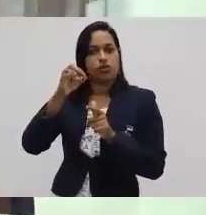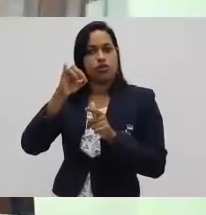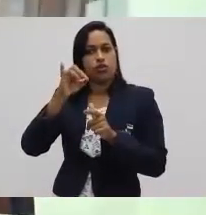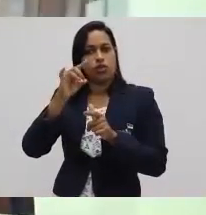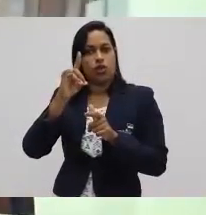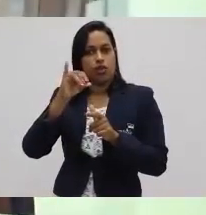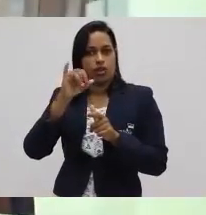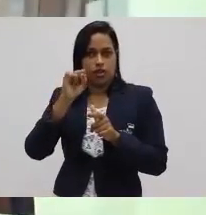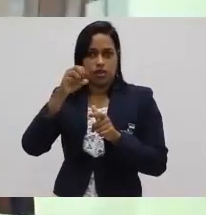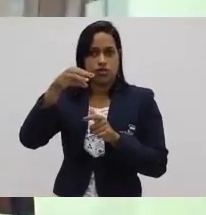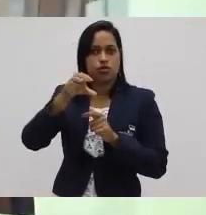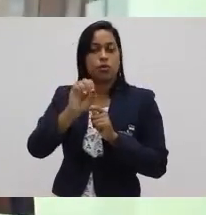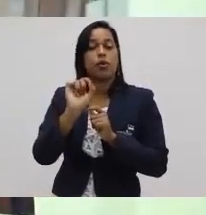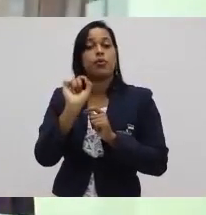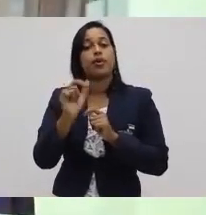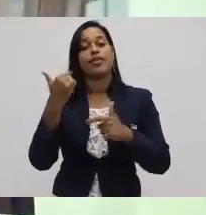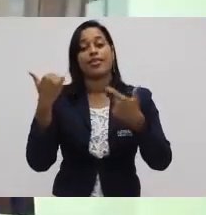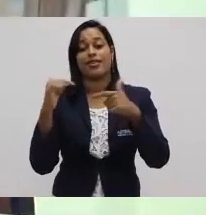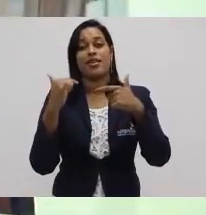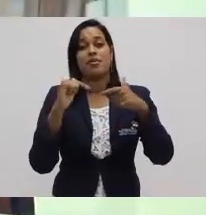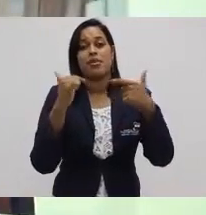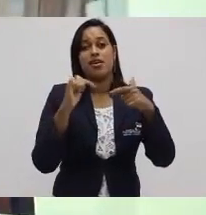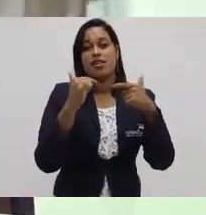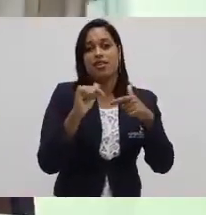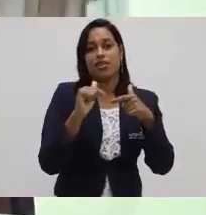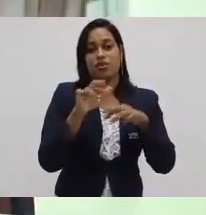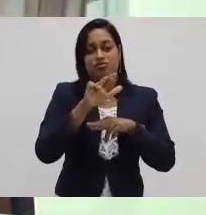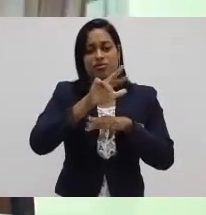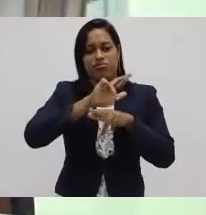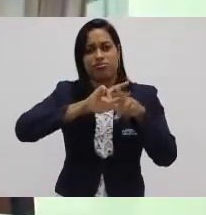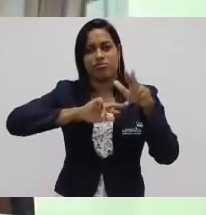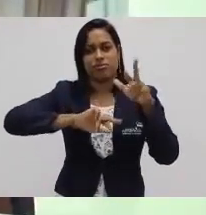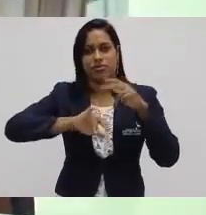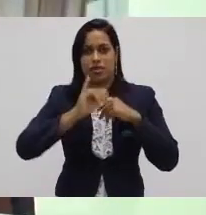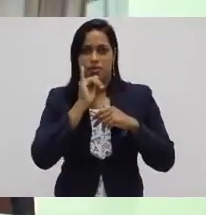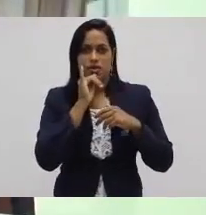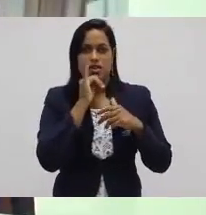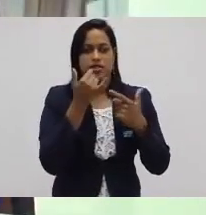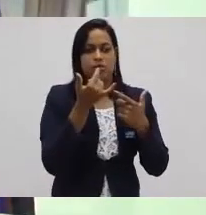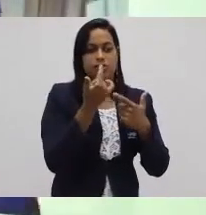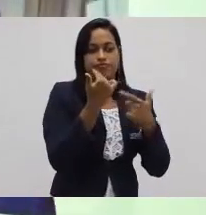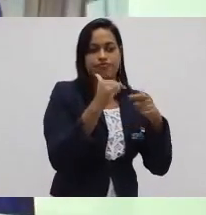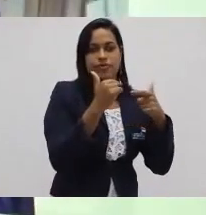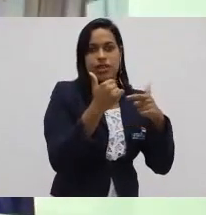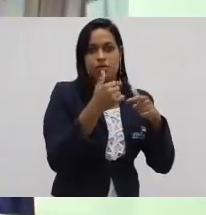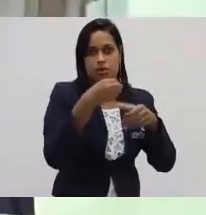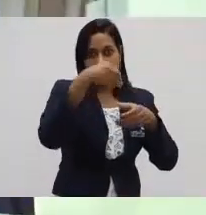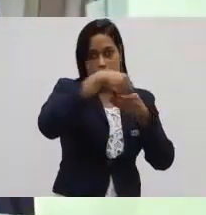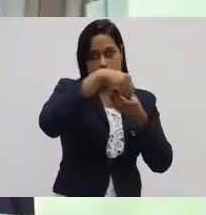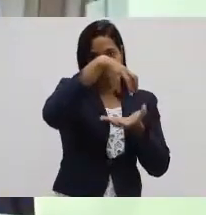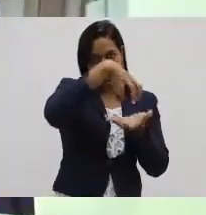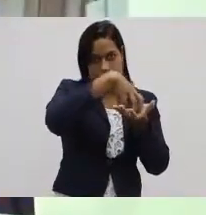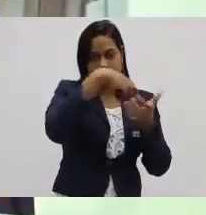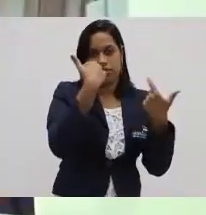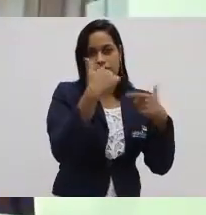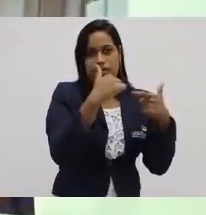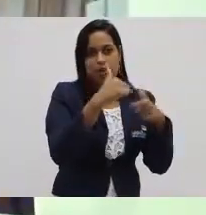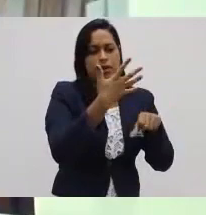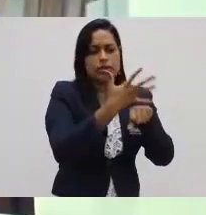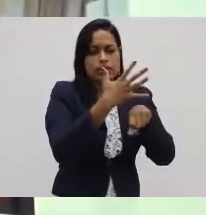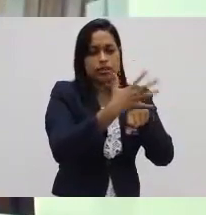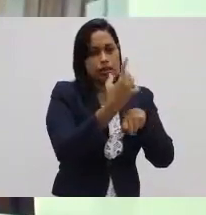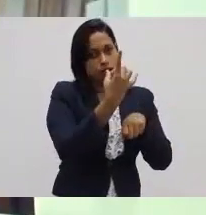multifuncionais. Enquanto lá na produção em massa, os trabalhadores ficavam no mesmo posto de trabalho e eram